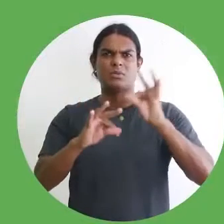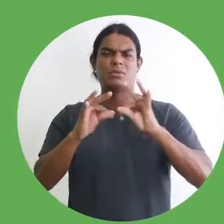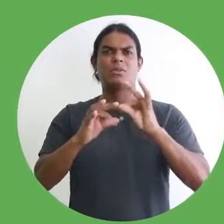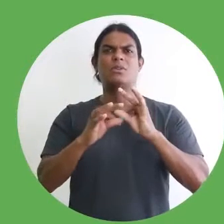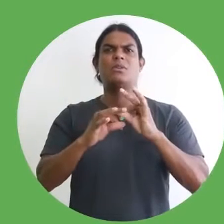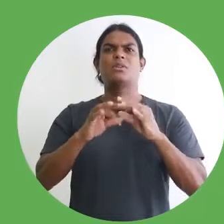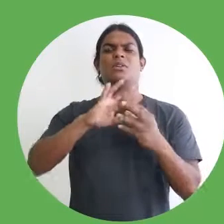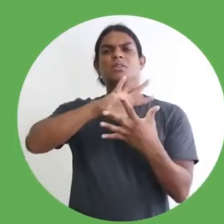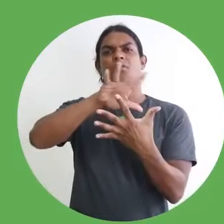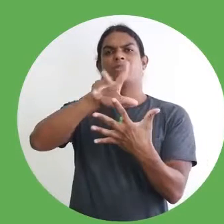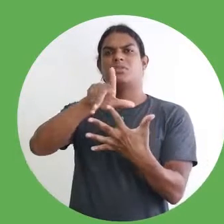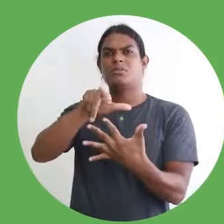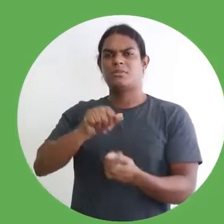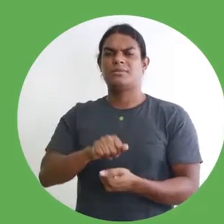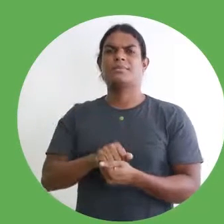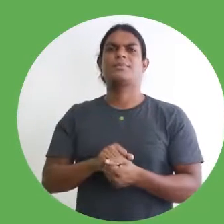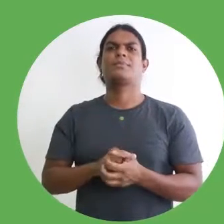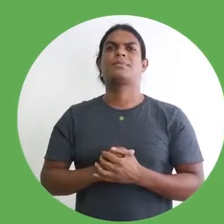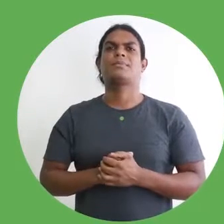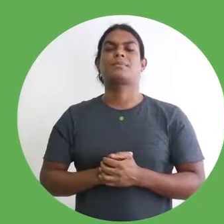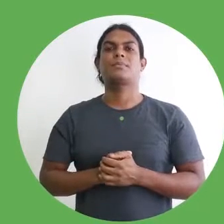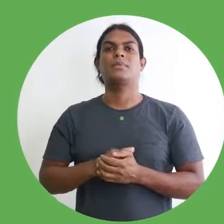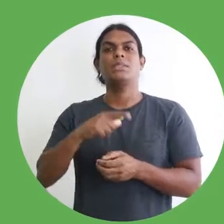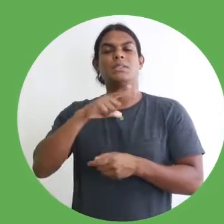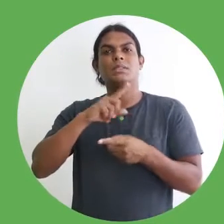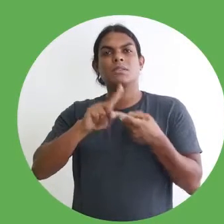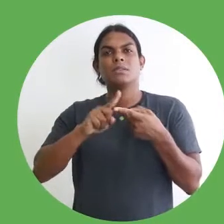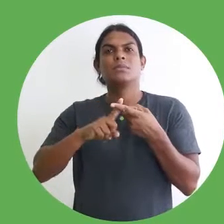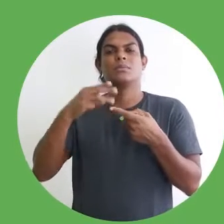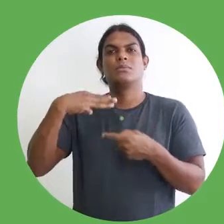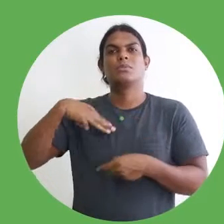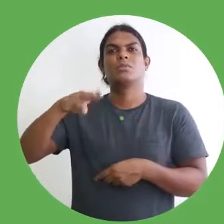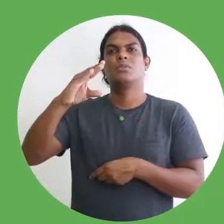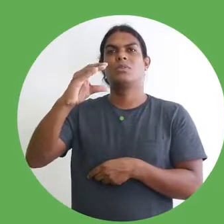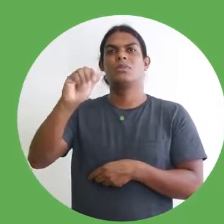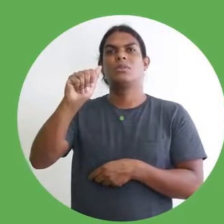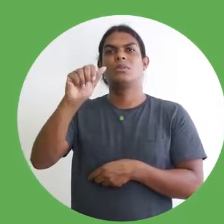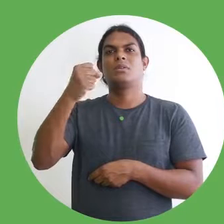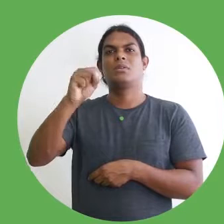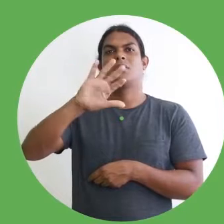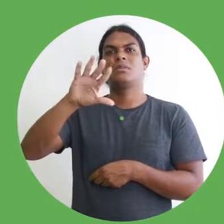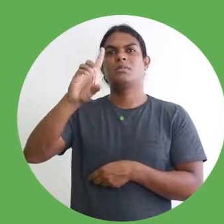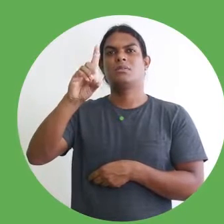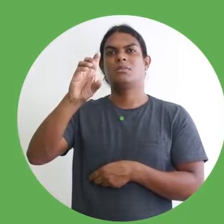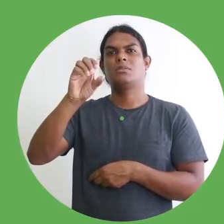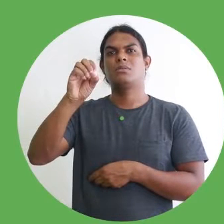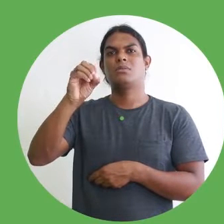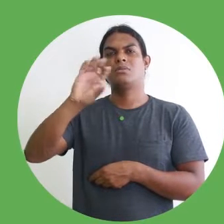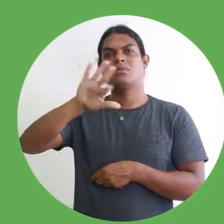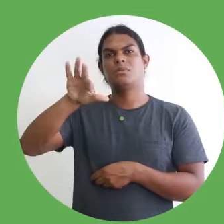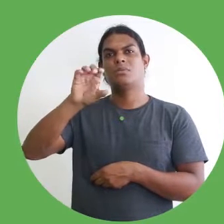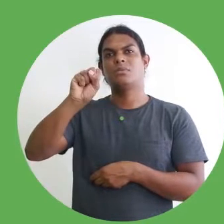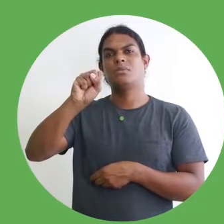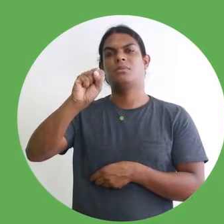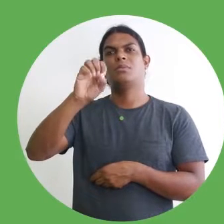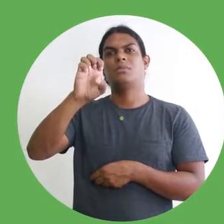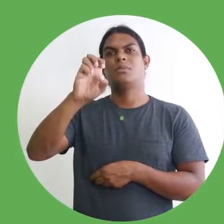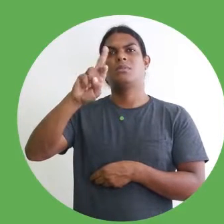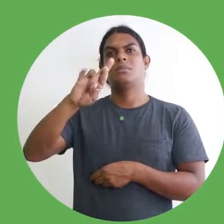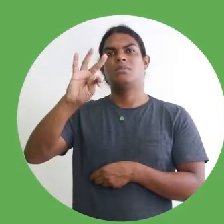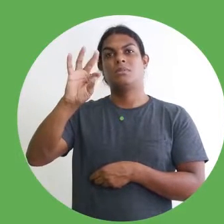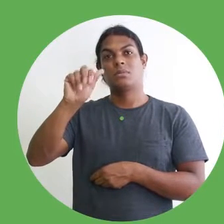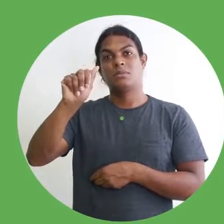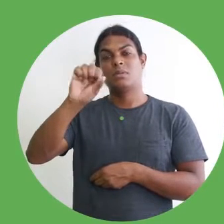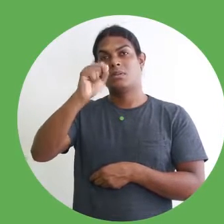atualmente o Cais do Sertão, que é um museu interativo e de objetos considerado o mais moderno equipamento cultural do país, que foi eleito